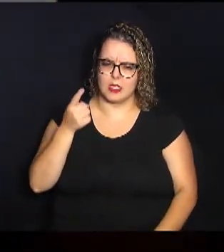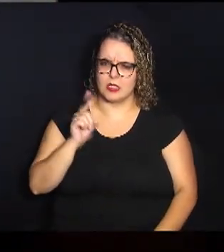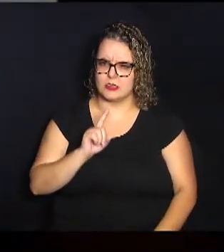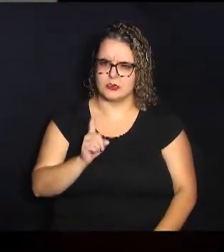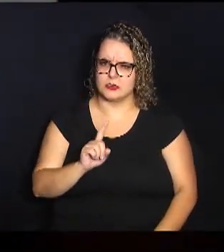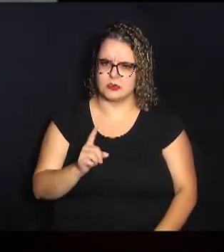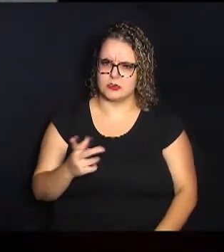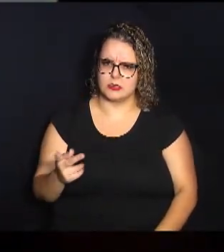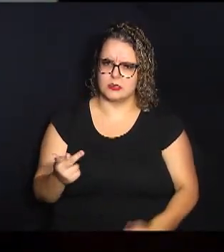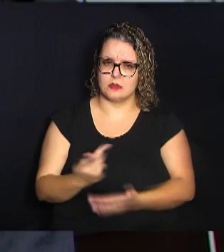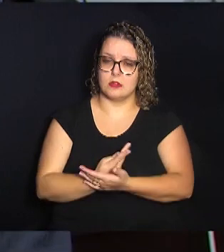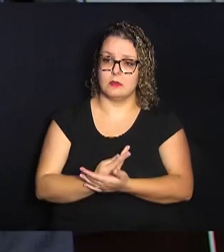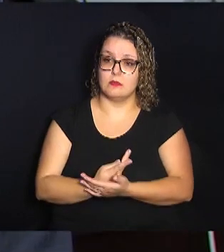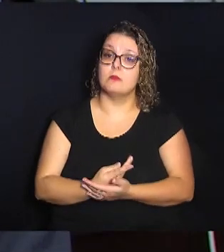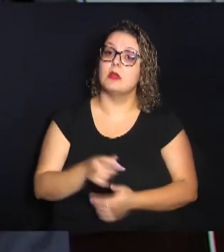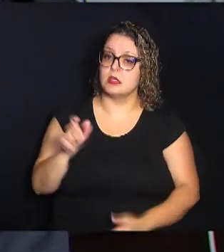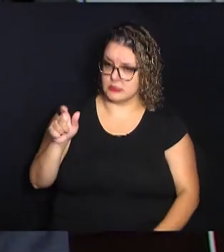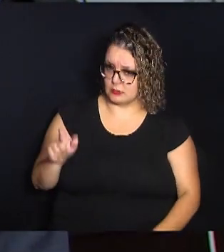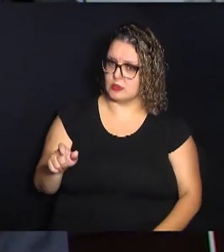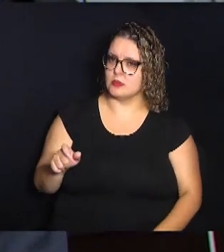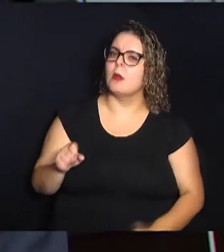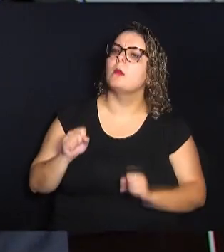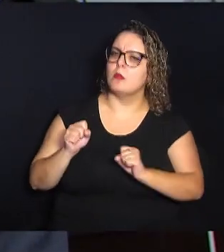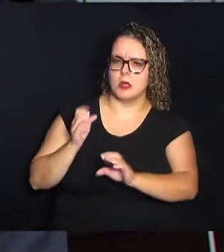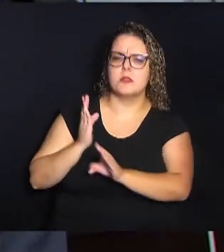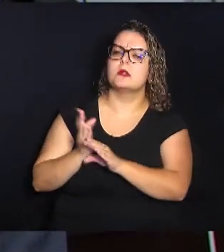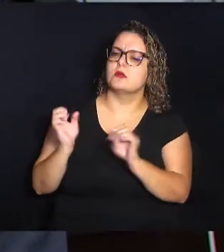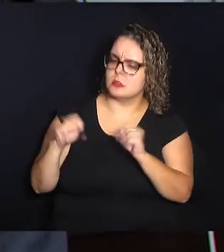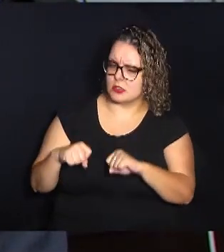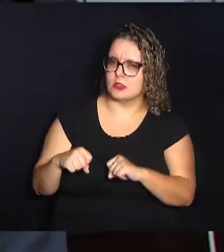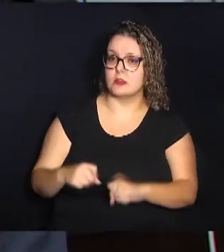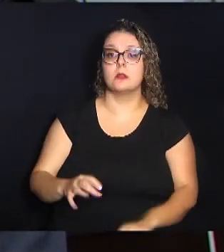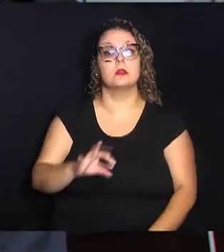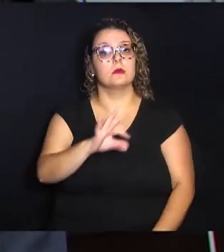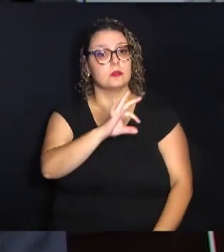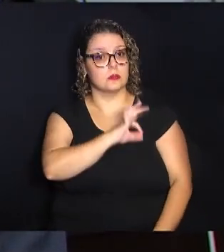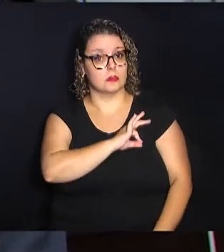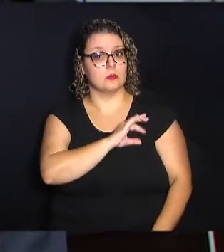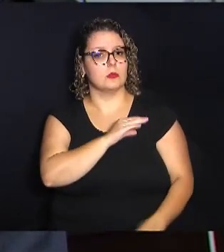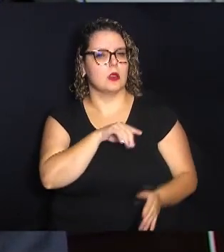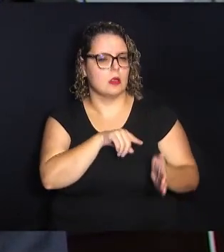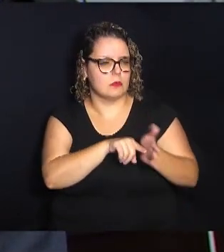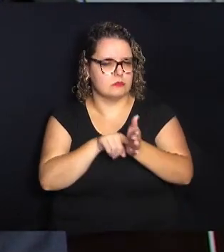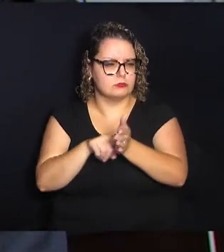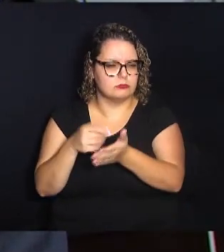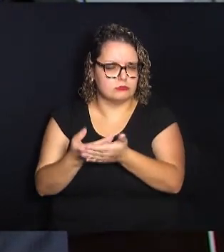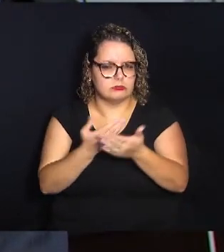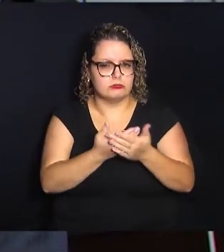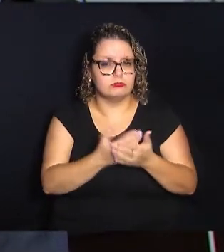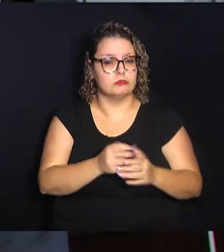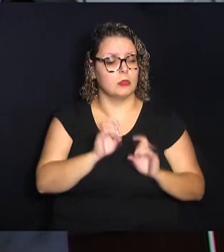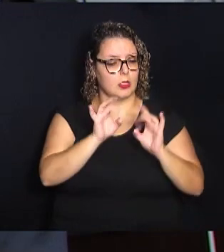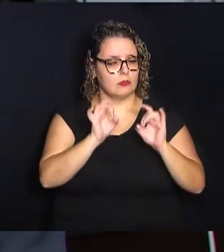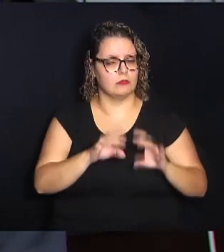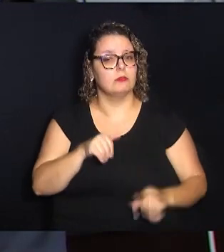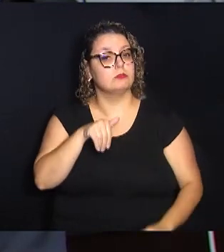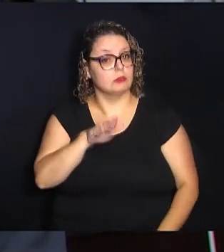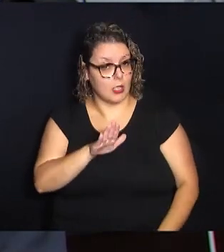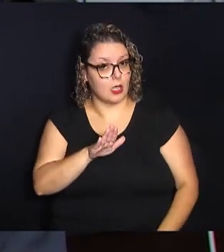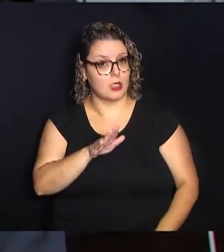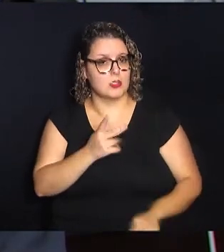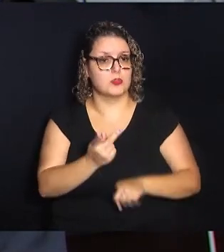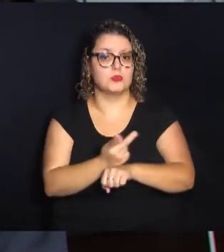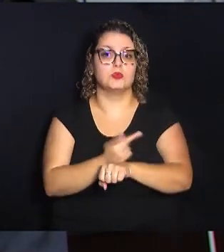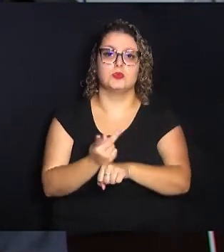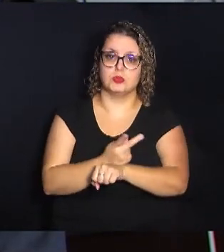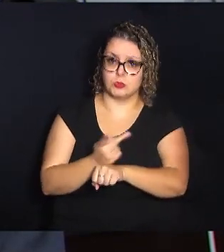sim, identificado. A polícia, ela tem se especializado cada vez mais em buscar